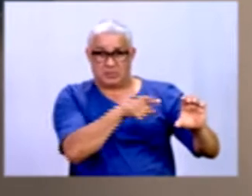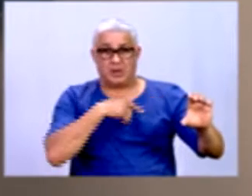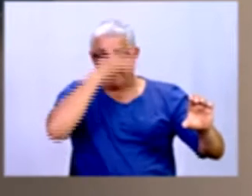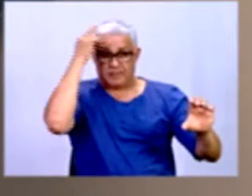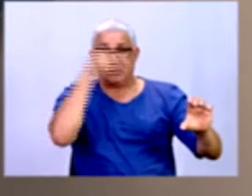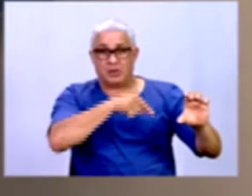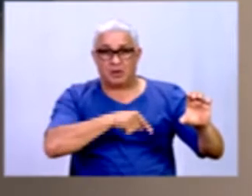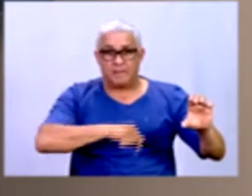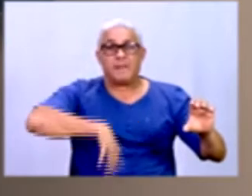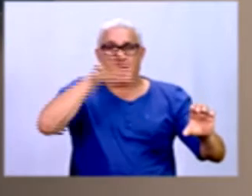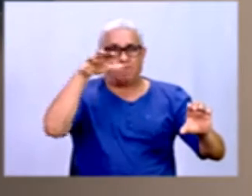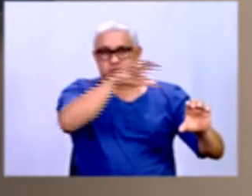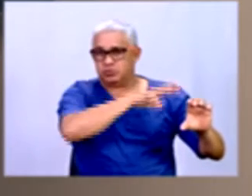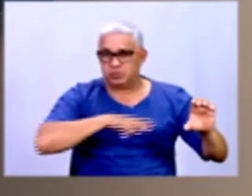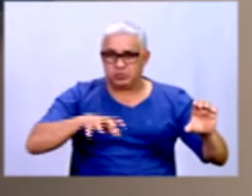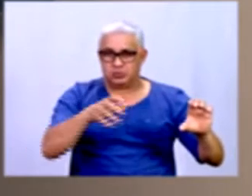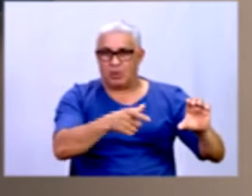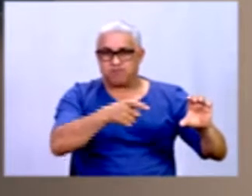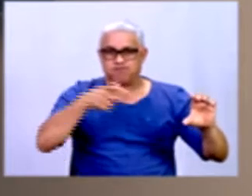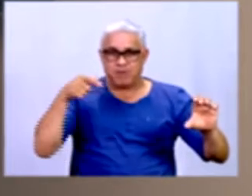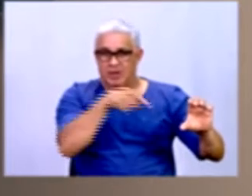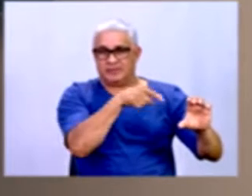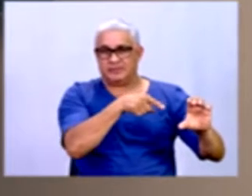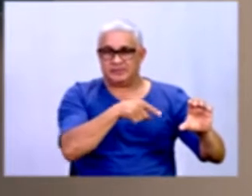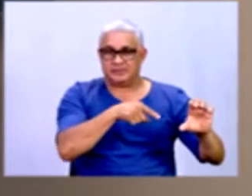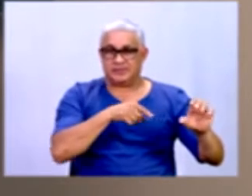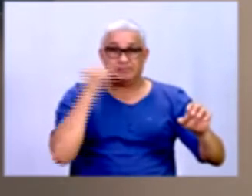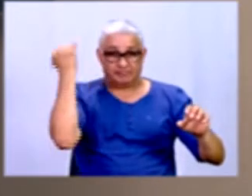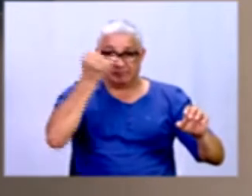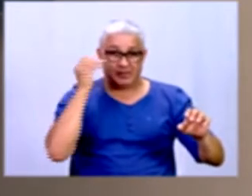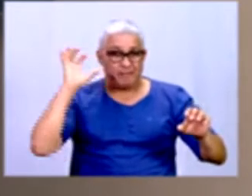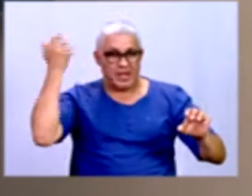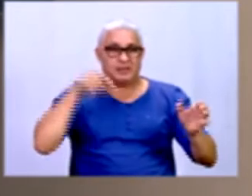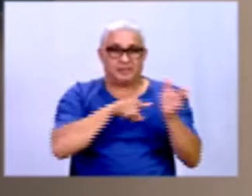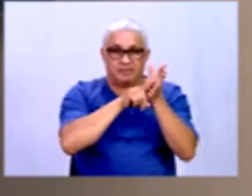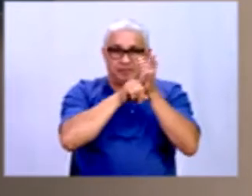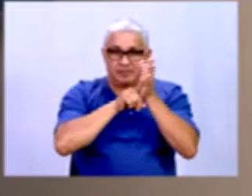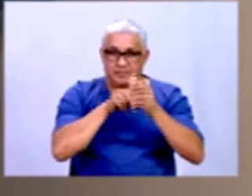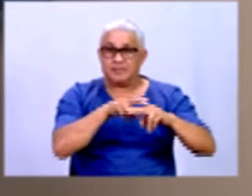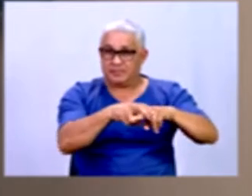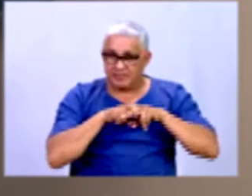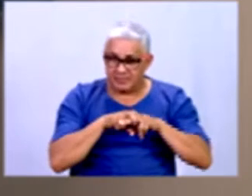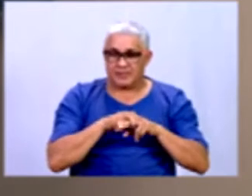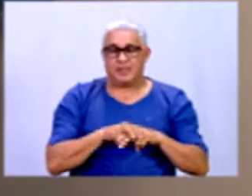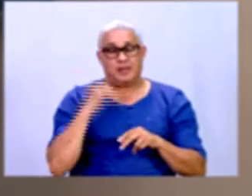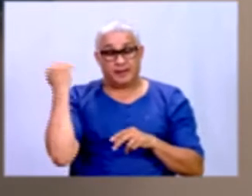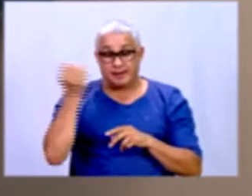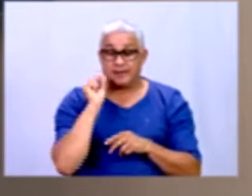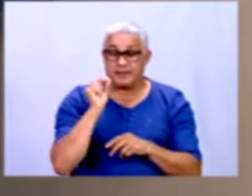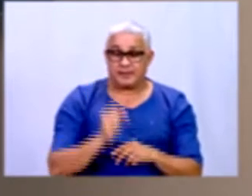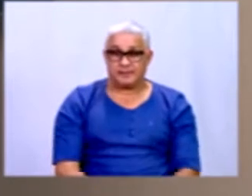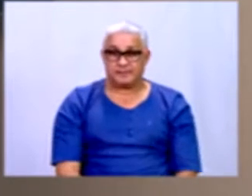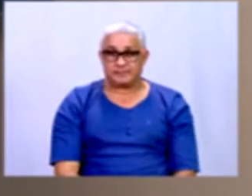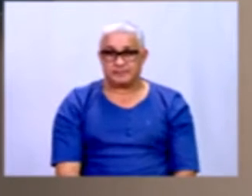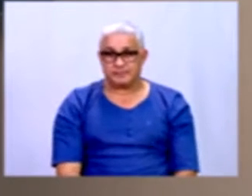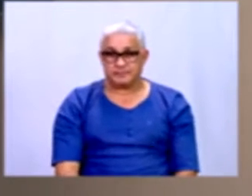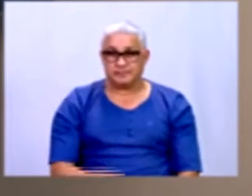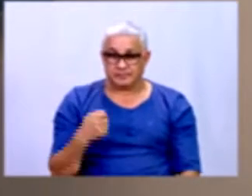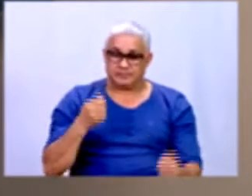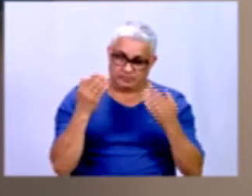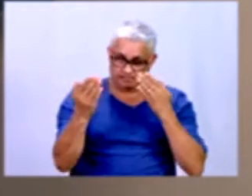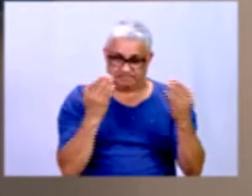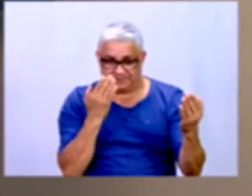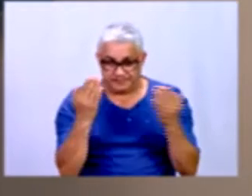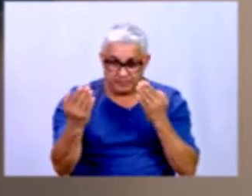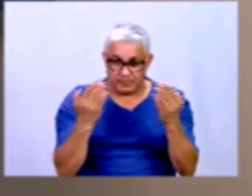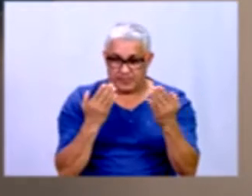gente acabou de tomar uma decisão aqui muito importante em cima dessa pesquisa. Então, é muito importante fazer essa análise. A